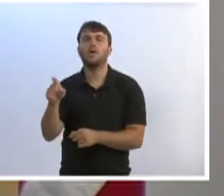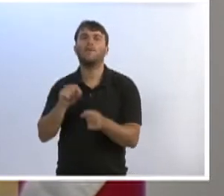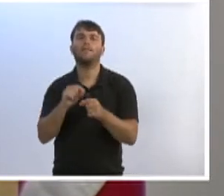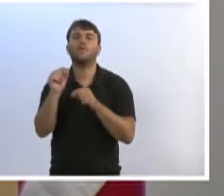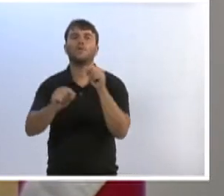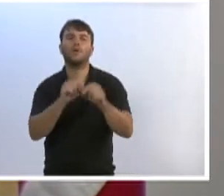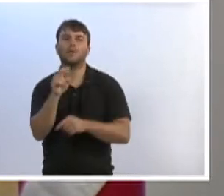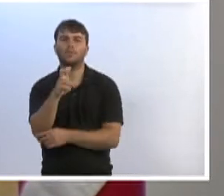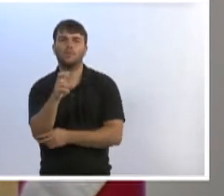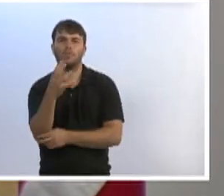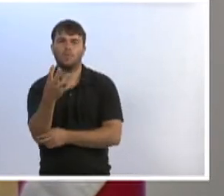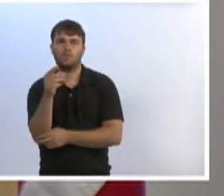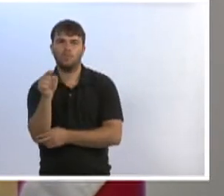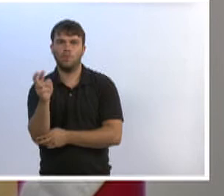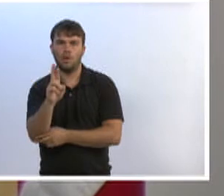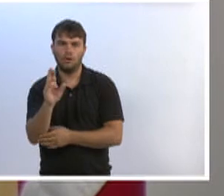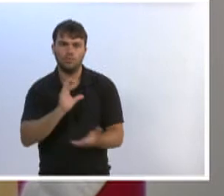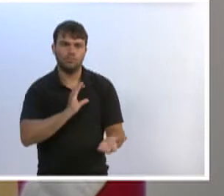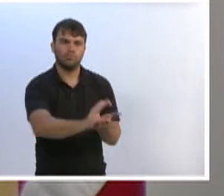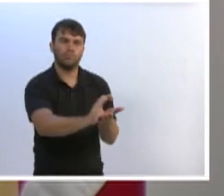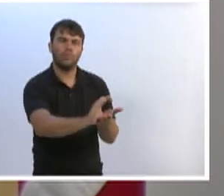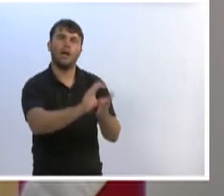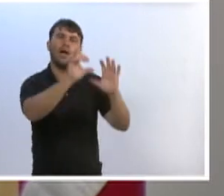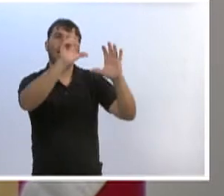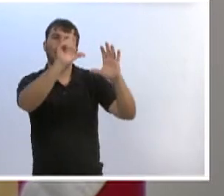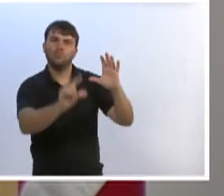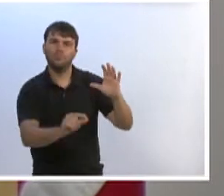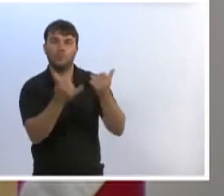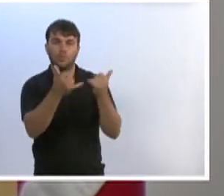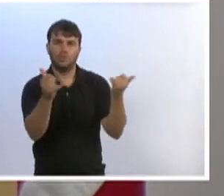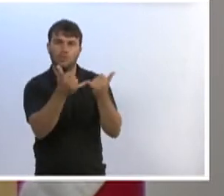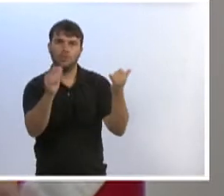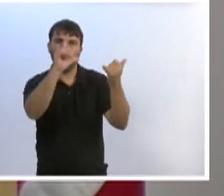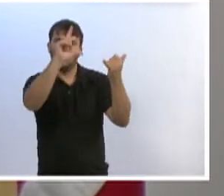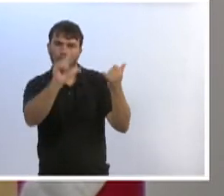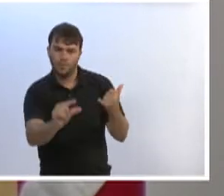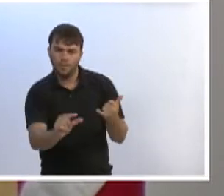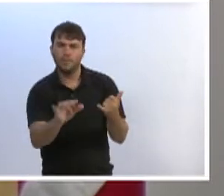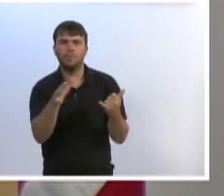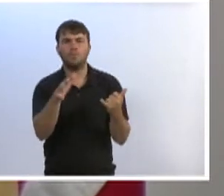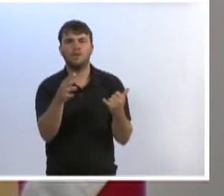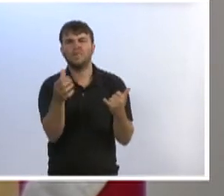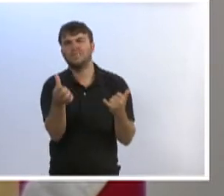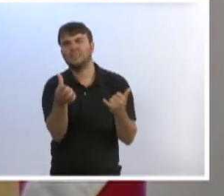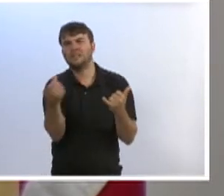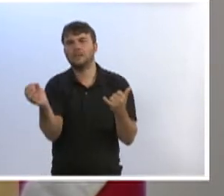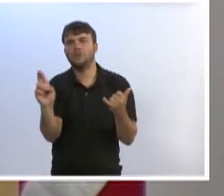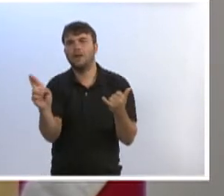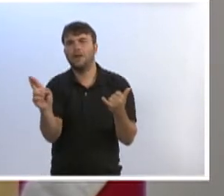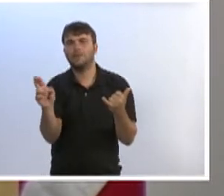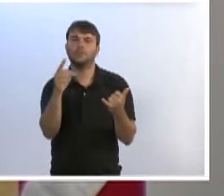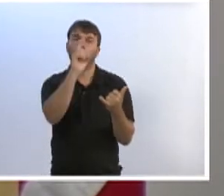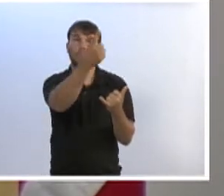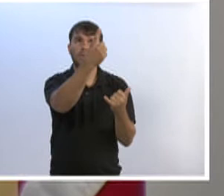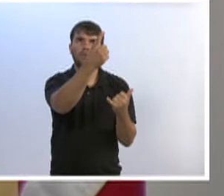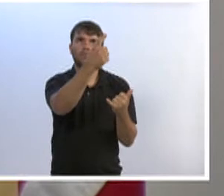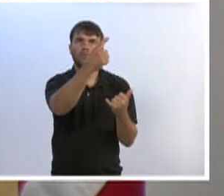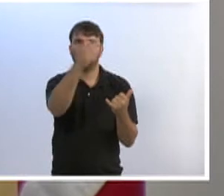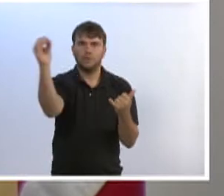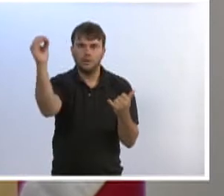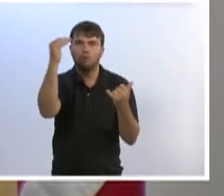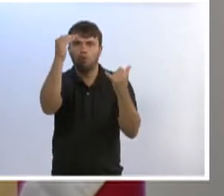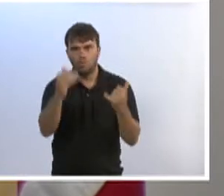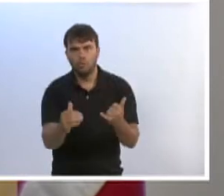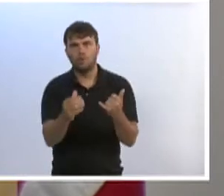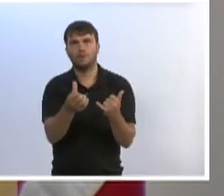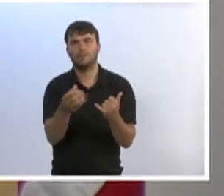54 mil reais e baixaram a conta de energia elétrica de 1.200 reais para aproximadamente 600 reais. Não baixou mais porque